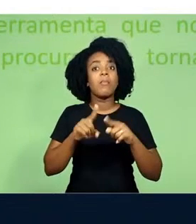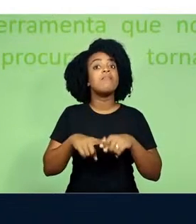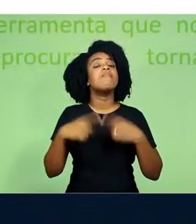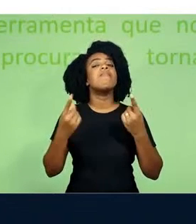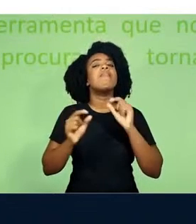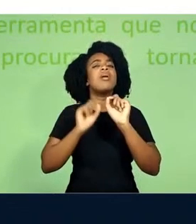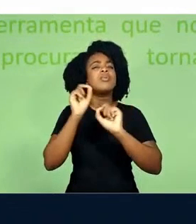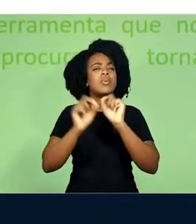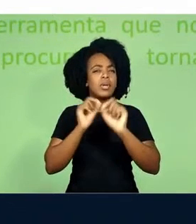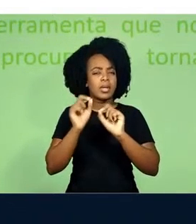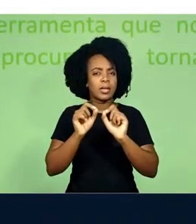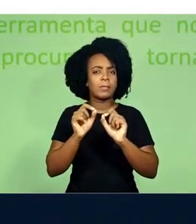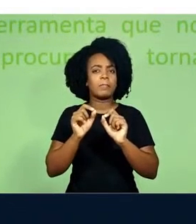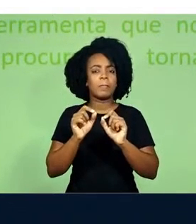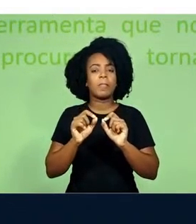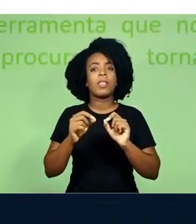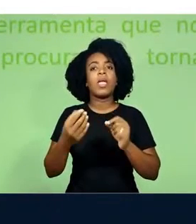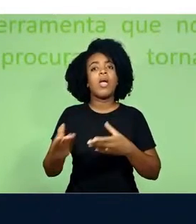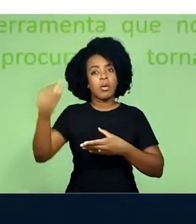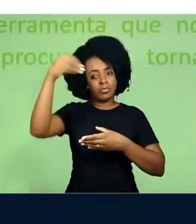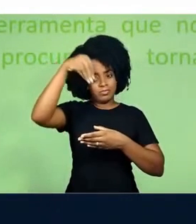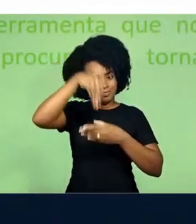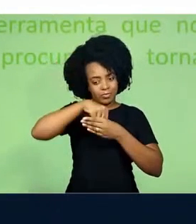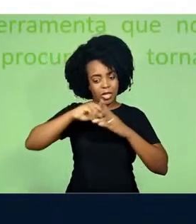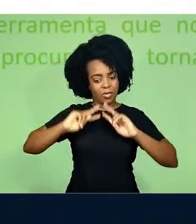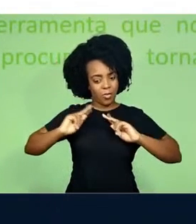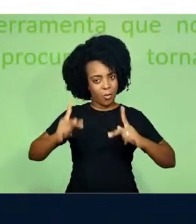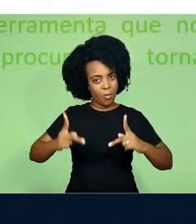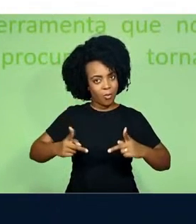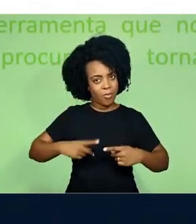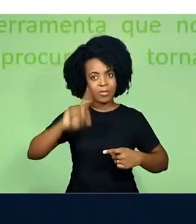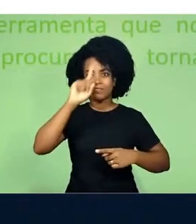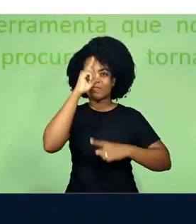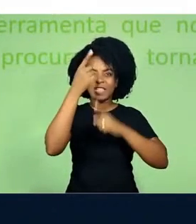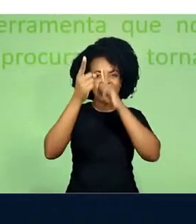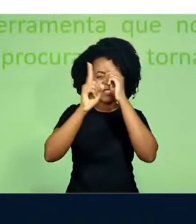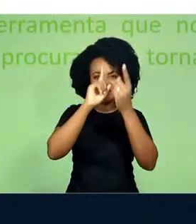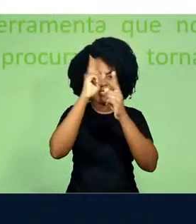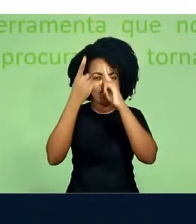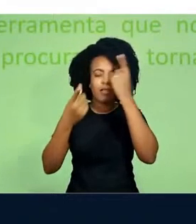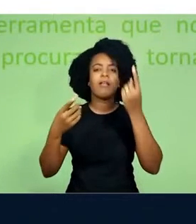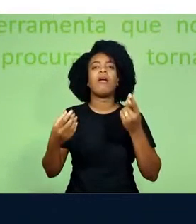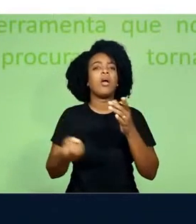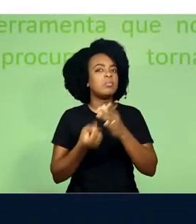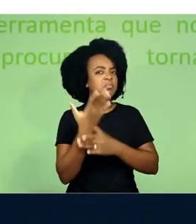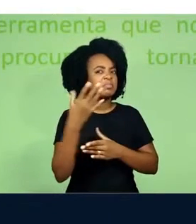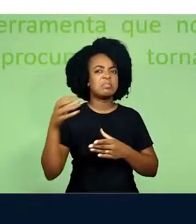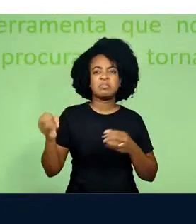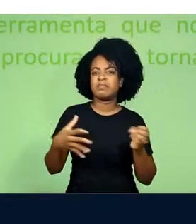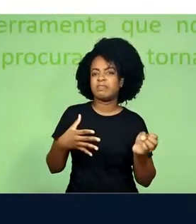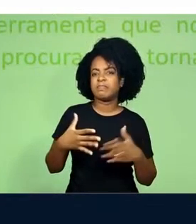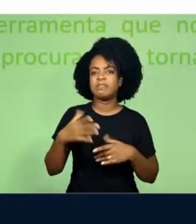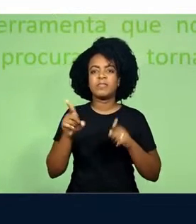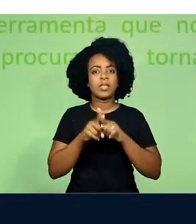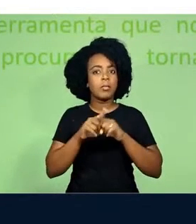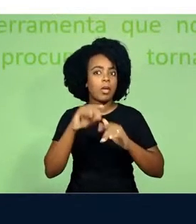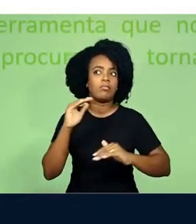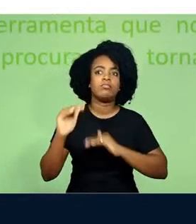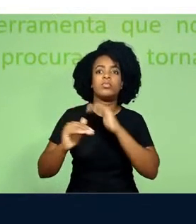Mas como um elemento da própria espécie humana em sua criatividade, na sua inventividade e na sua evolução.